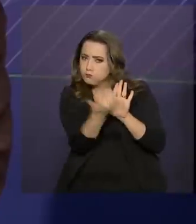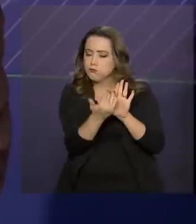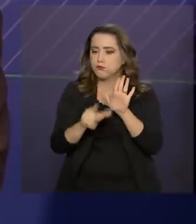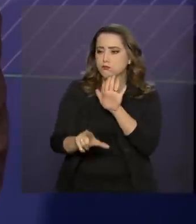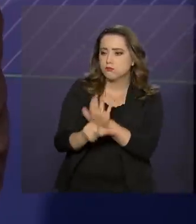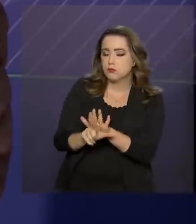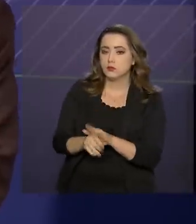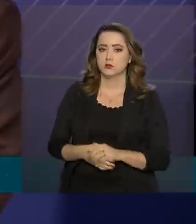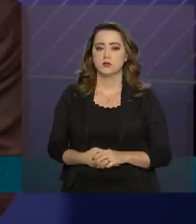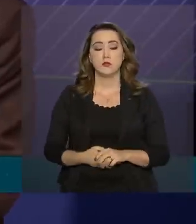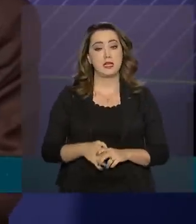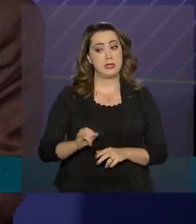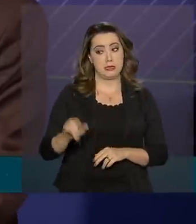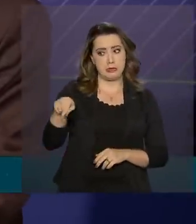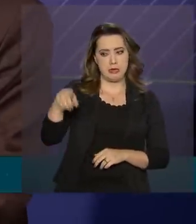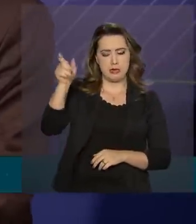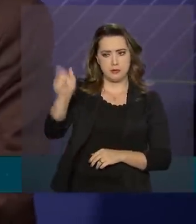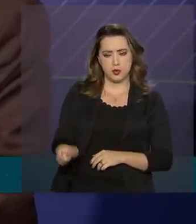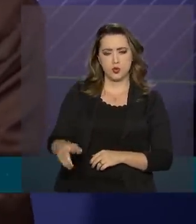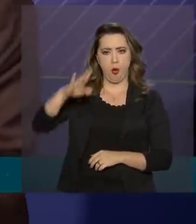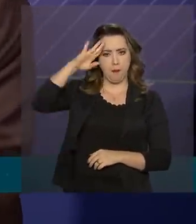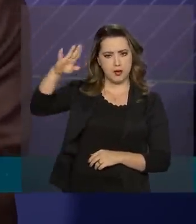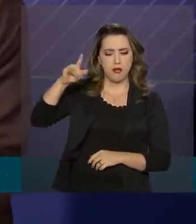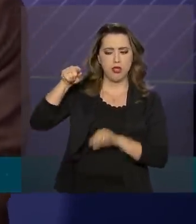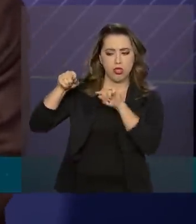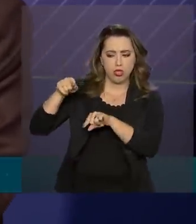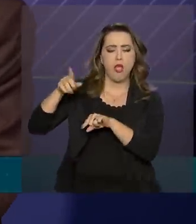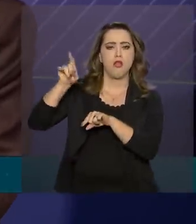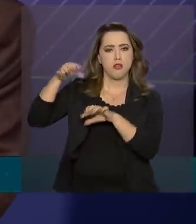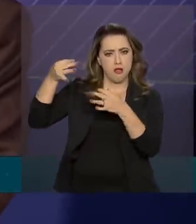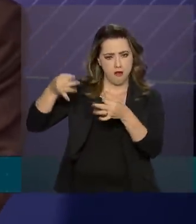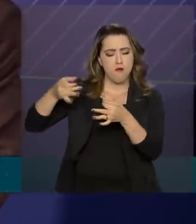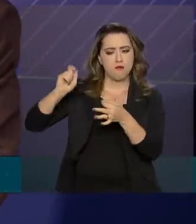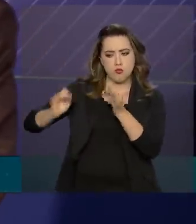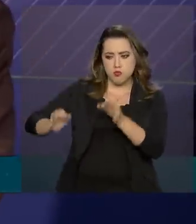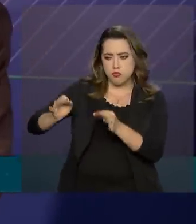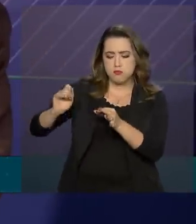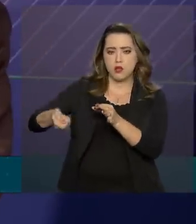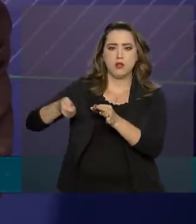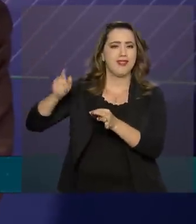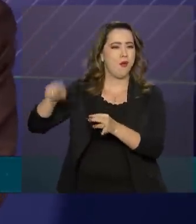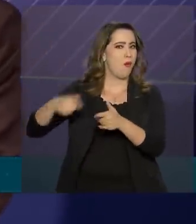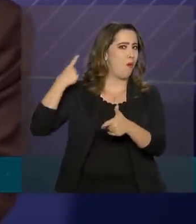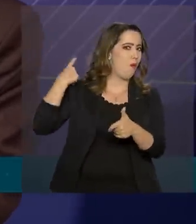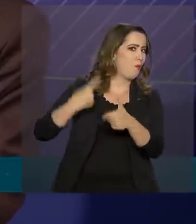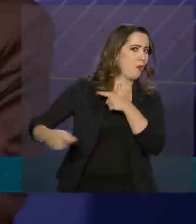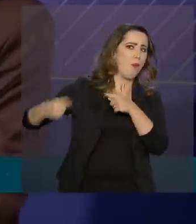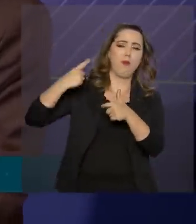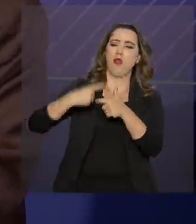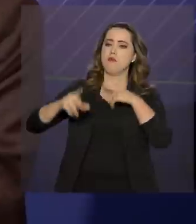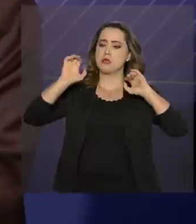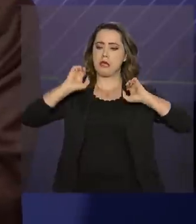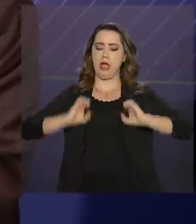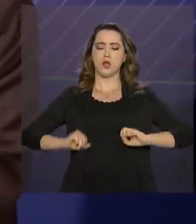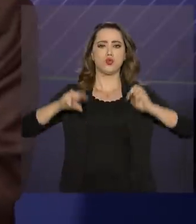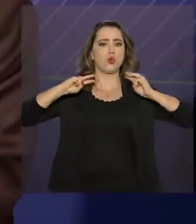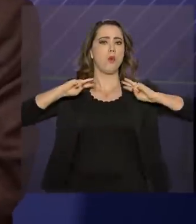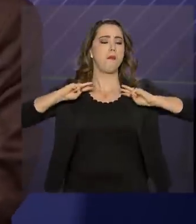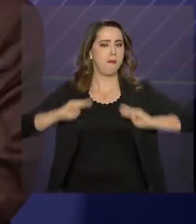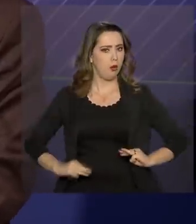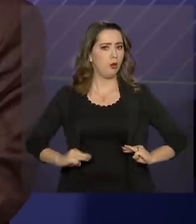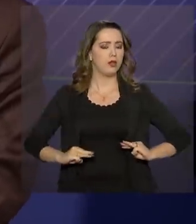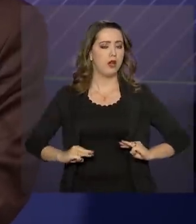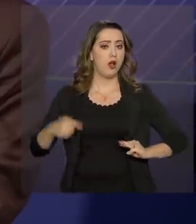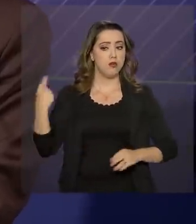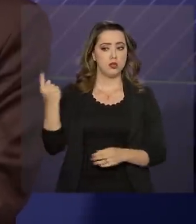Comprovada a culpa desse militar, saiba que se trata de um desvio dos mais caros valores éticos e morais que